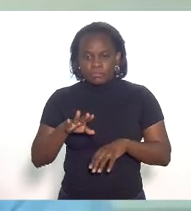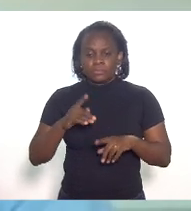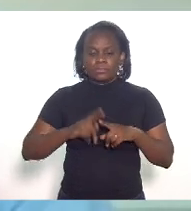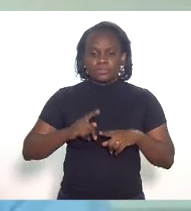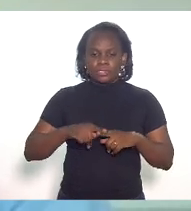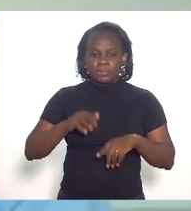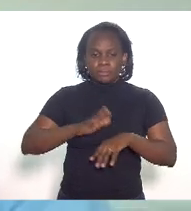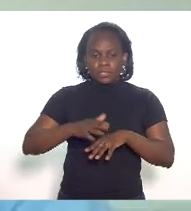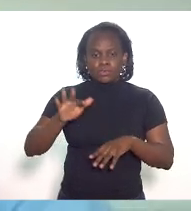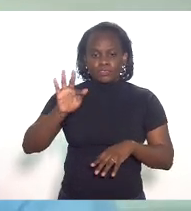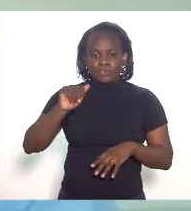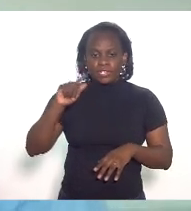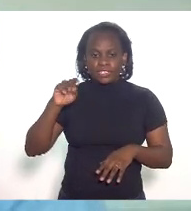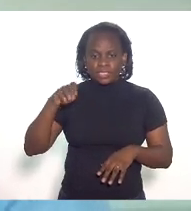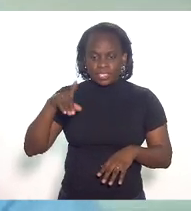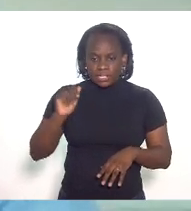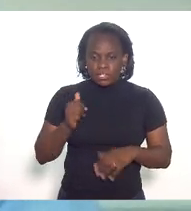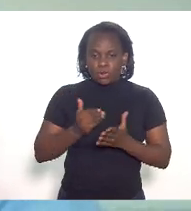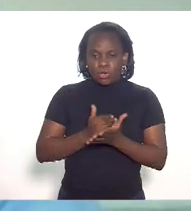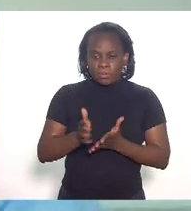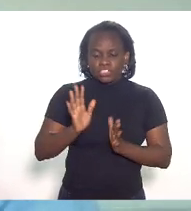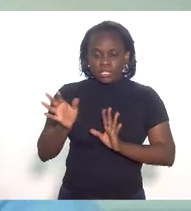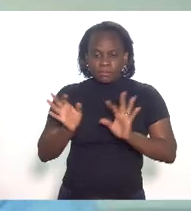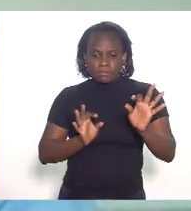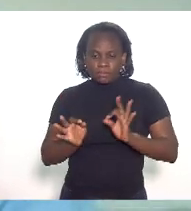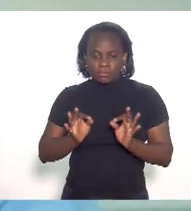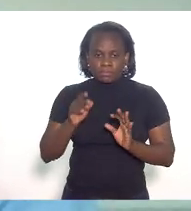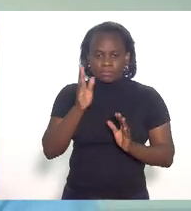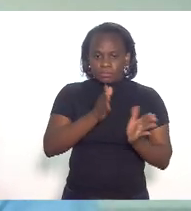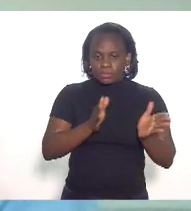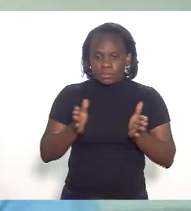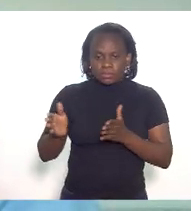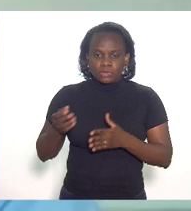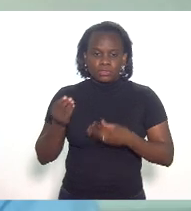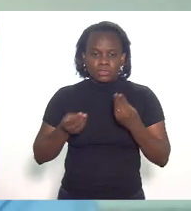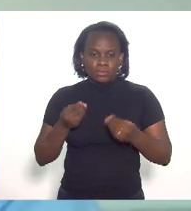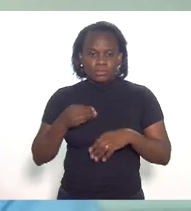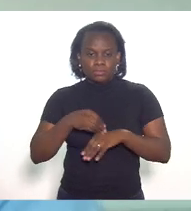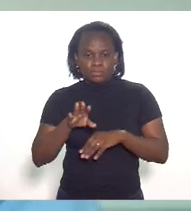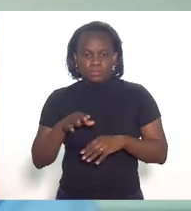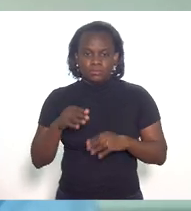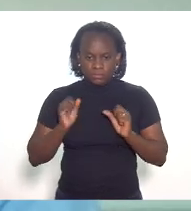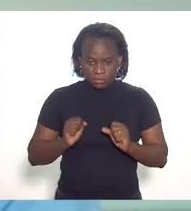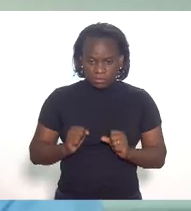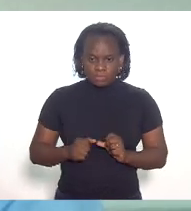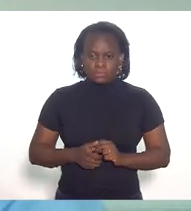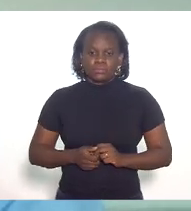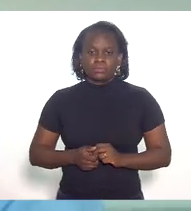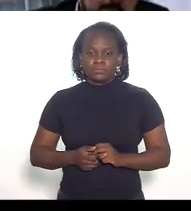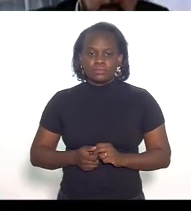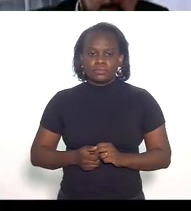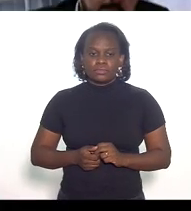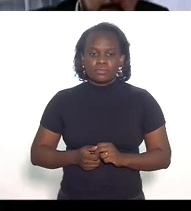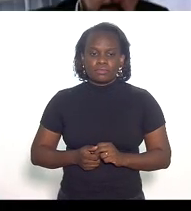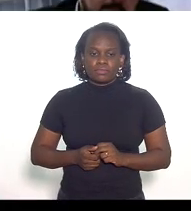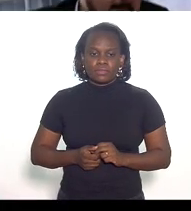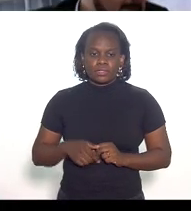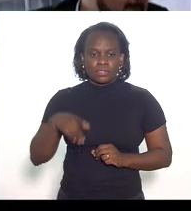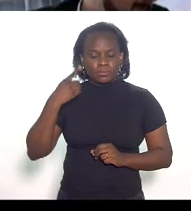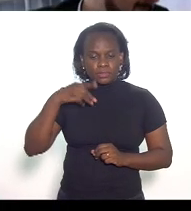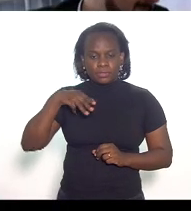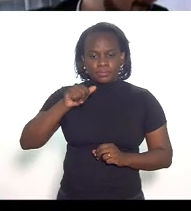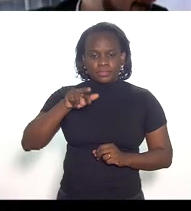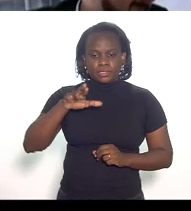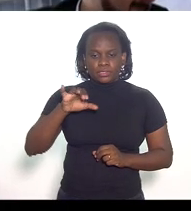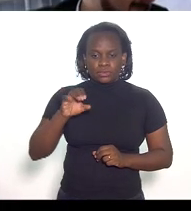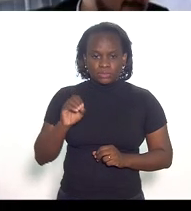ouvindo a fazenda já começa a delinear o nosso encaminhamento pode ser? senhor deputado Márcio